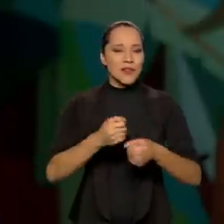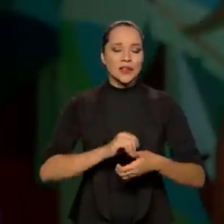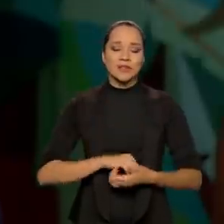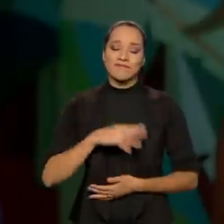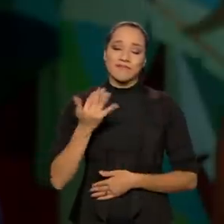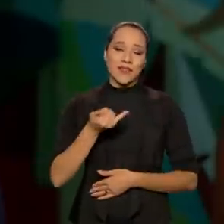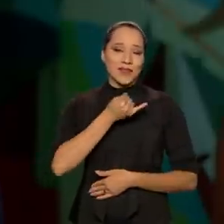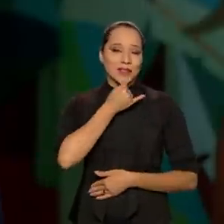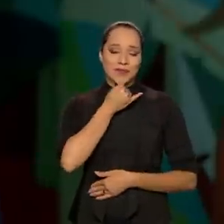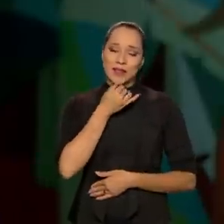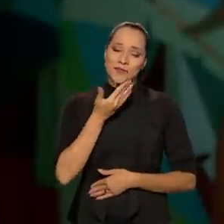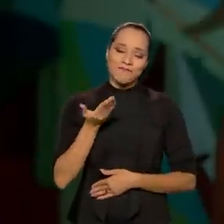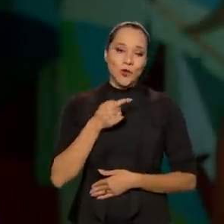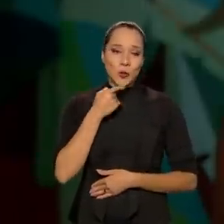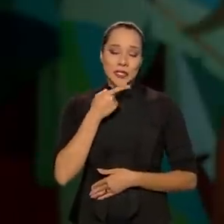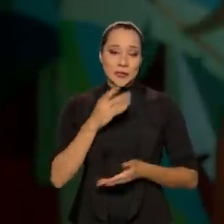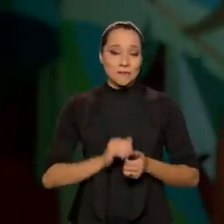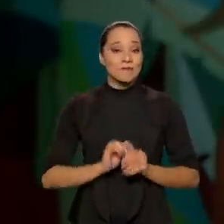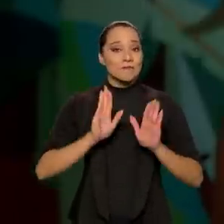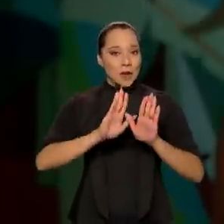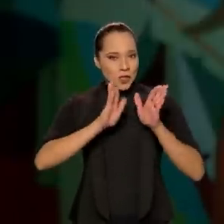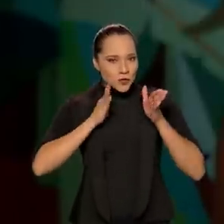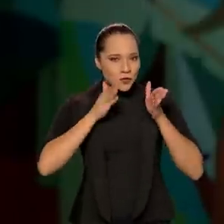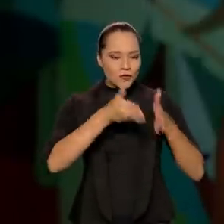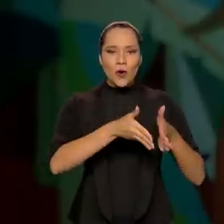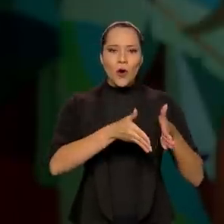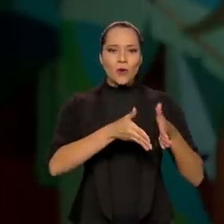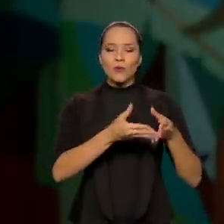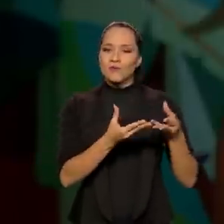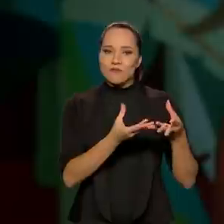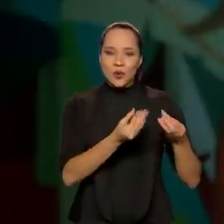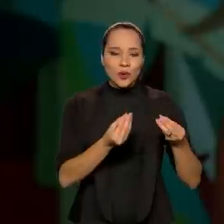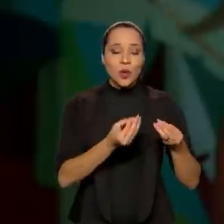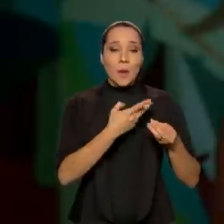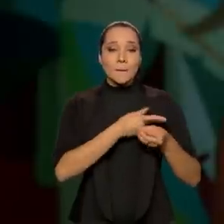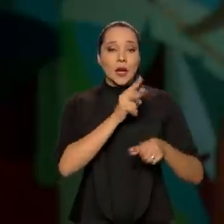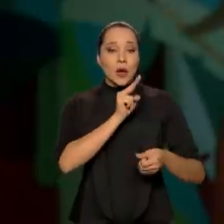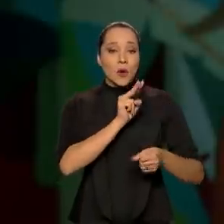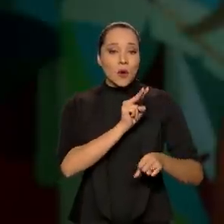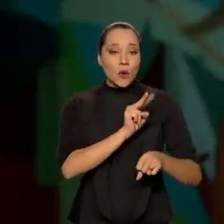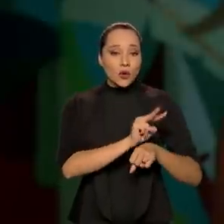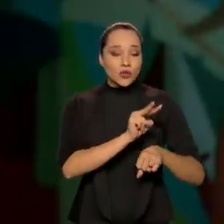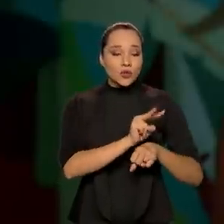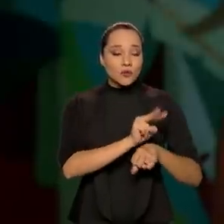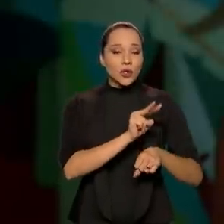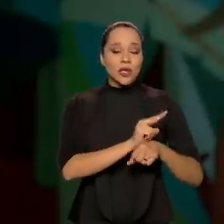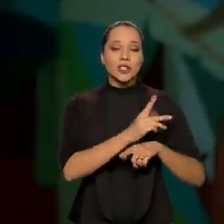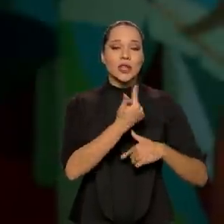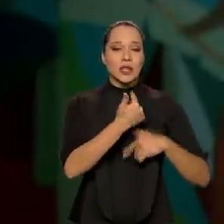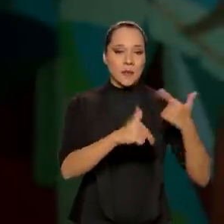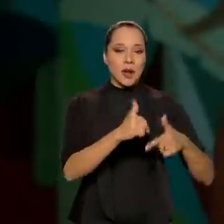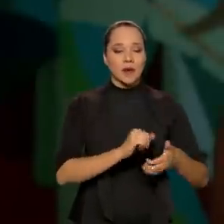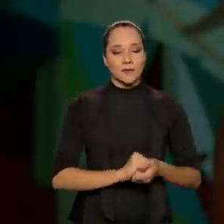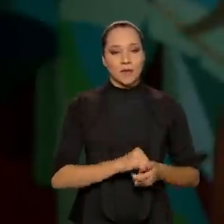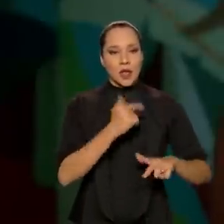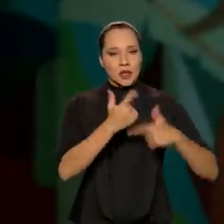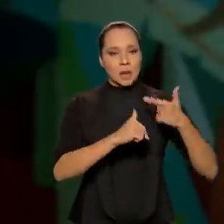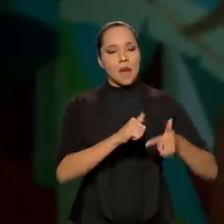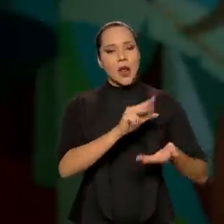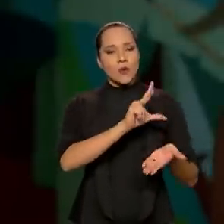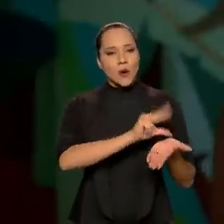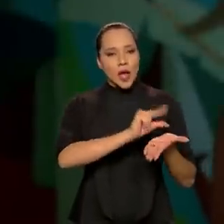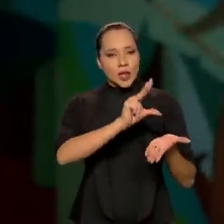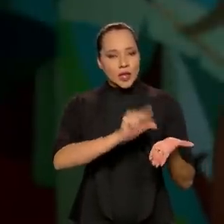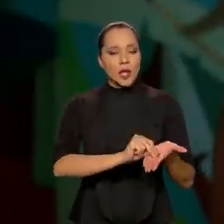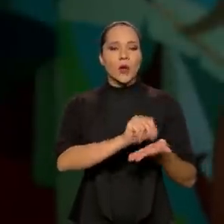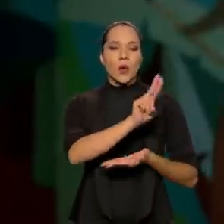Infelizmente, não aconteceu. Mas, nos dedicamos, e muito, pela manutenção de empregos. Empregos formais, via,